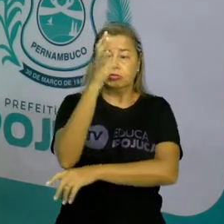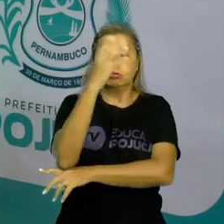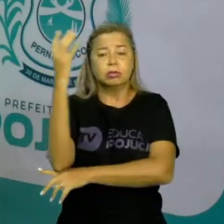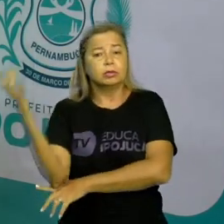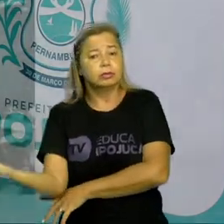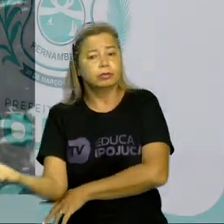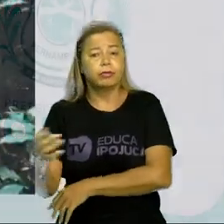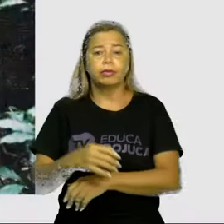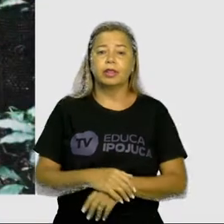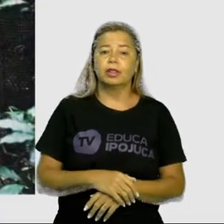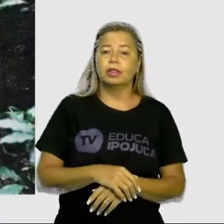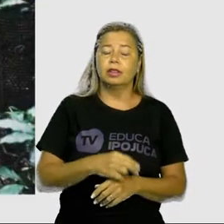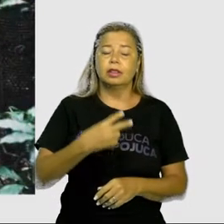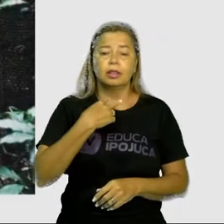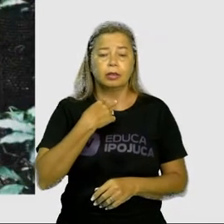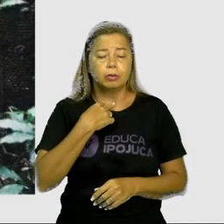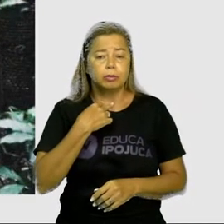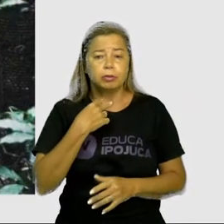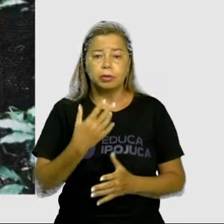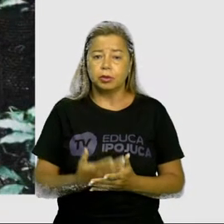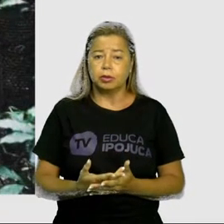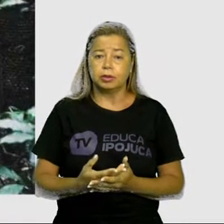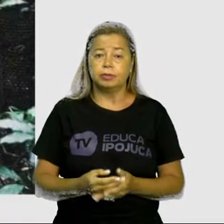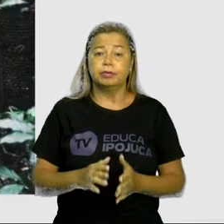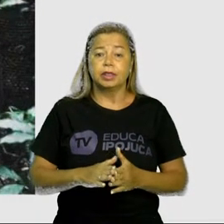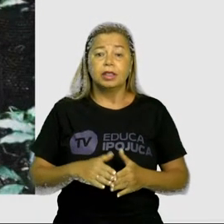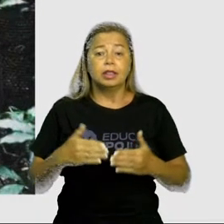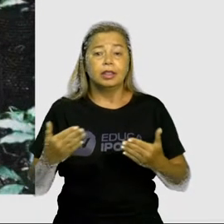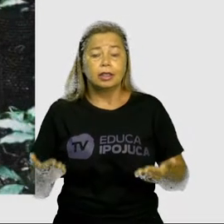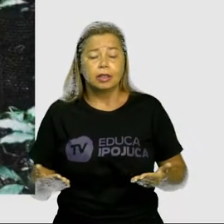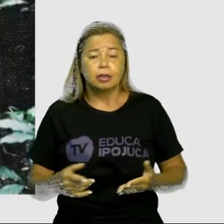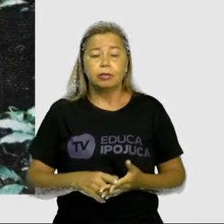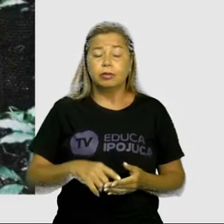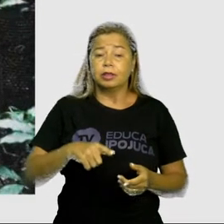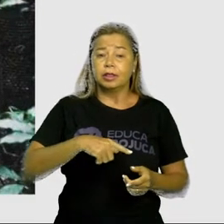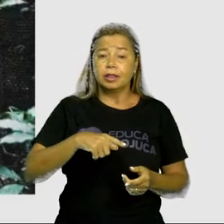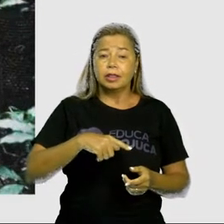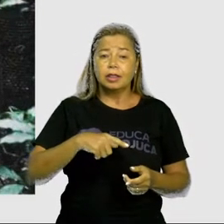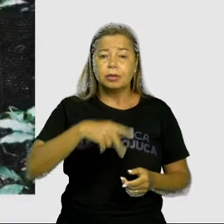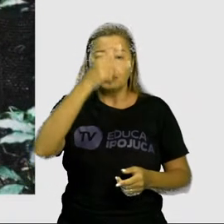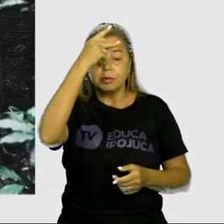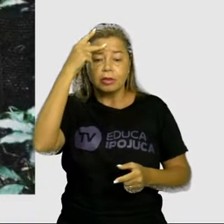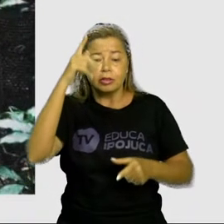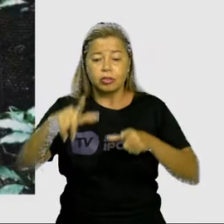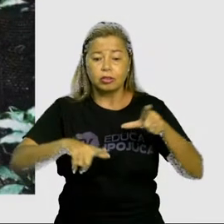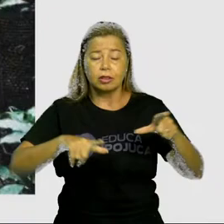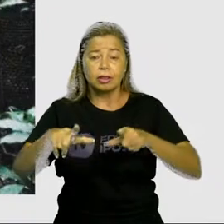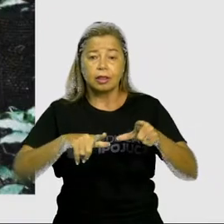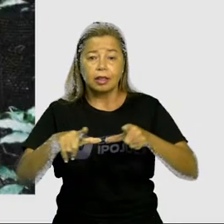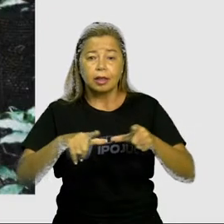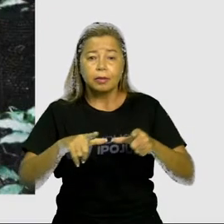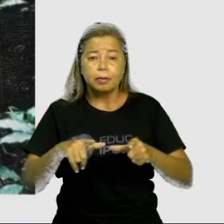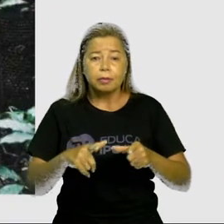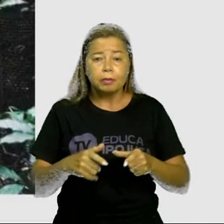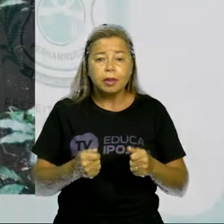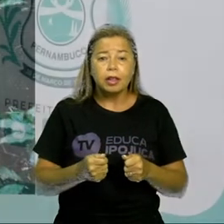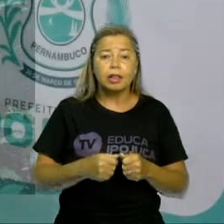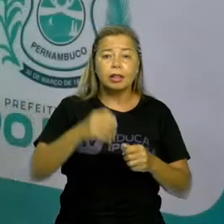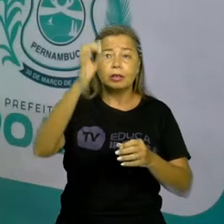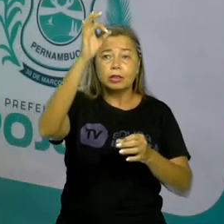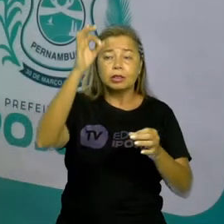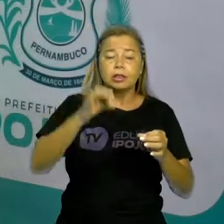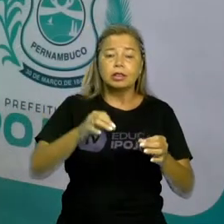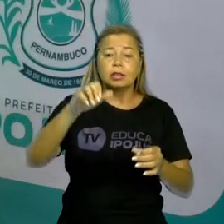de extração de palmito, extração de açaí, certo? Nas matas que já existem. Eles